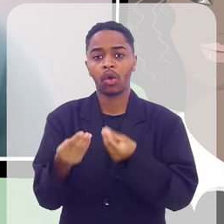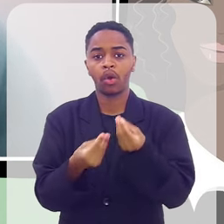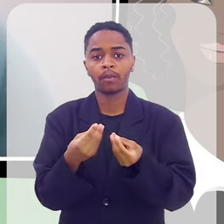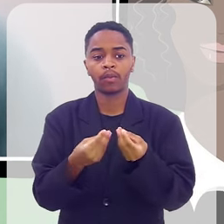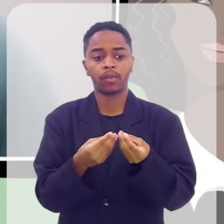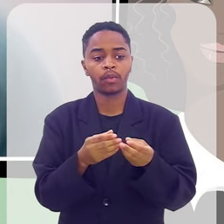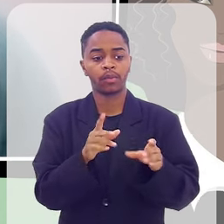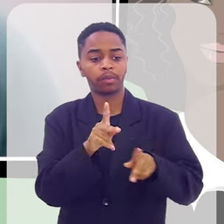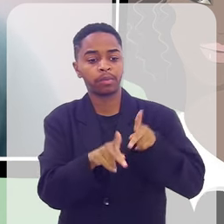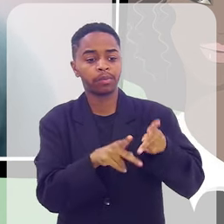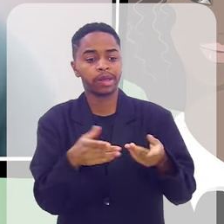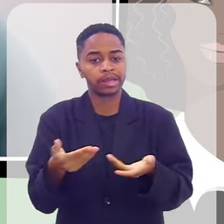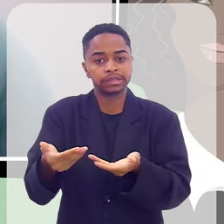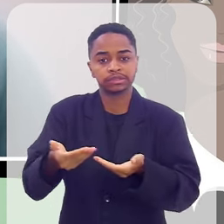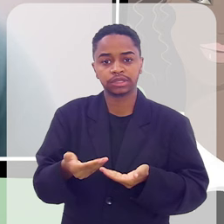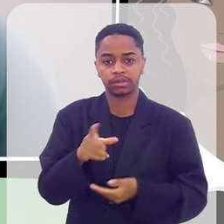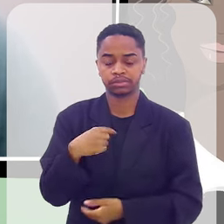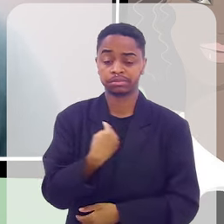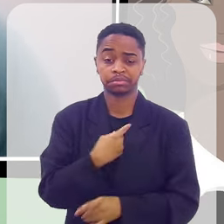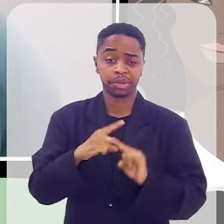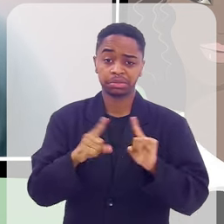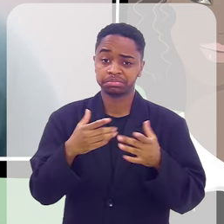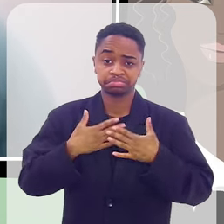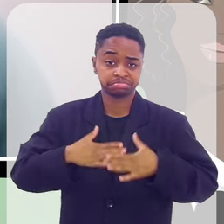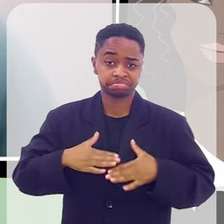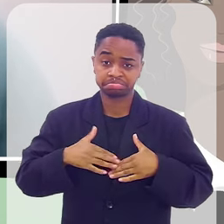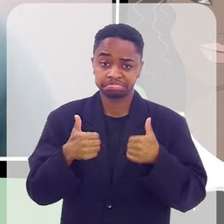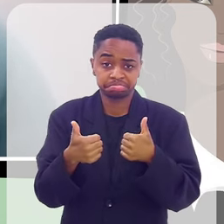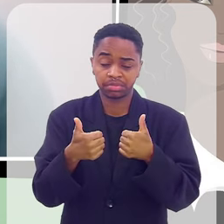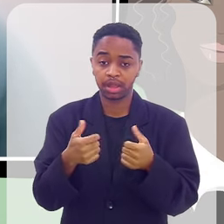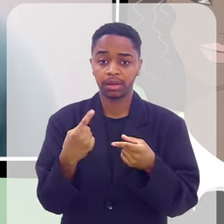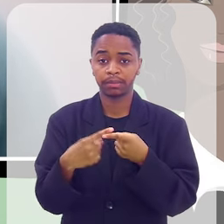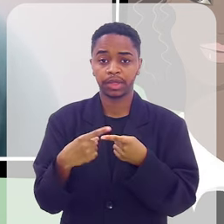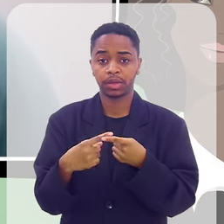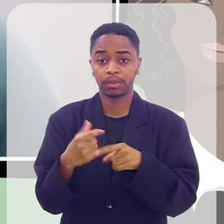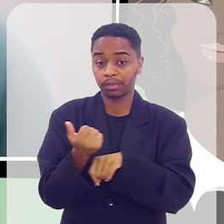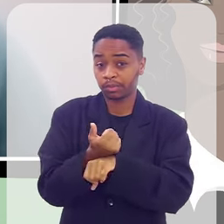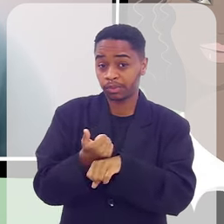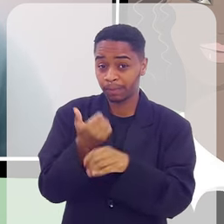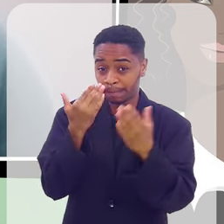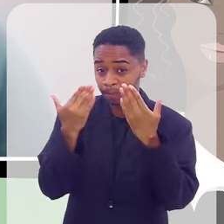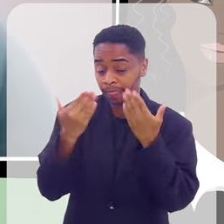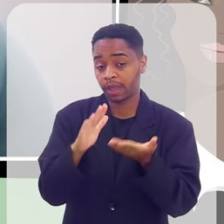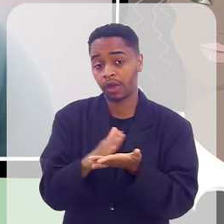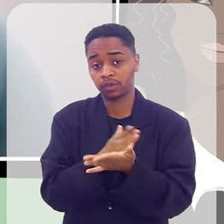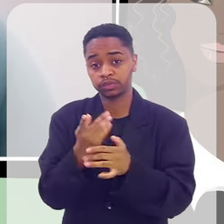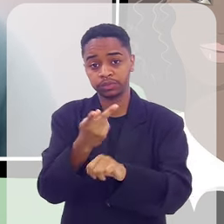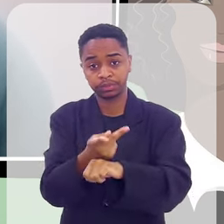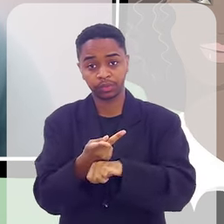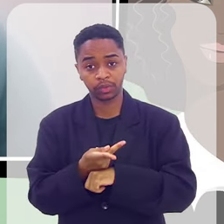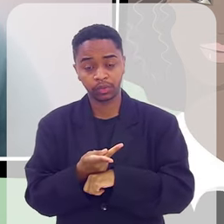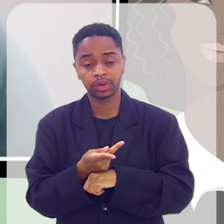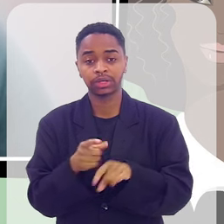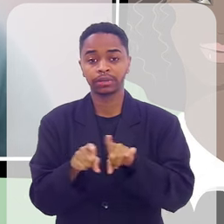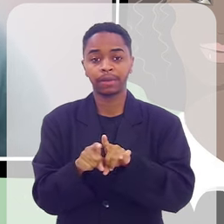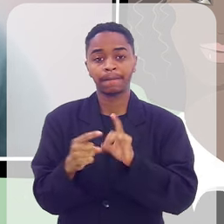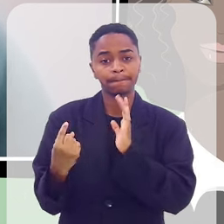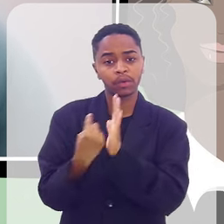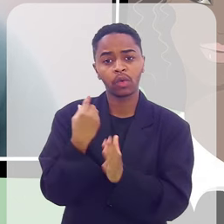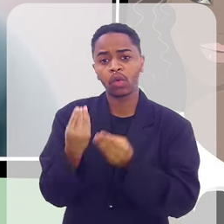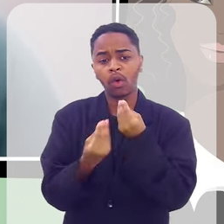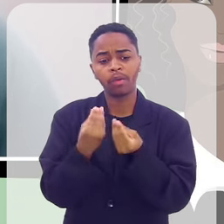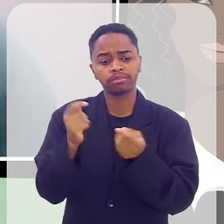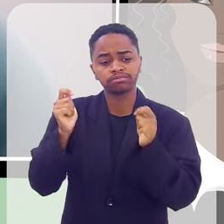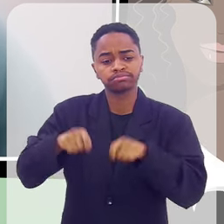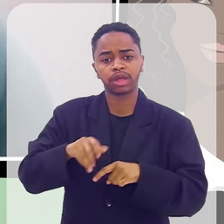recebido. E é super tranquilo, né? Quanto aos profissionais de psicologia, muitos me procuram, perguntam se